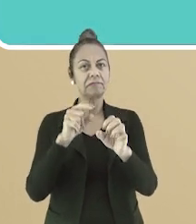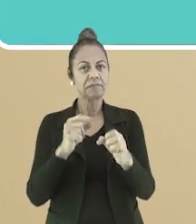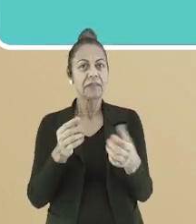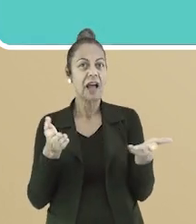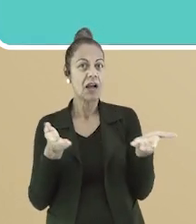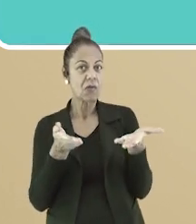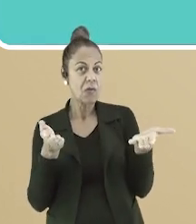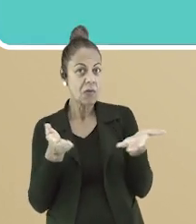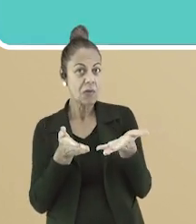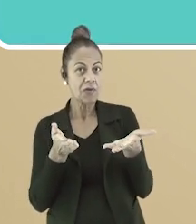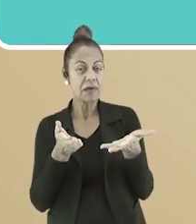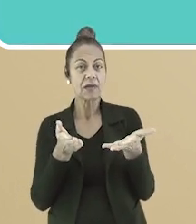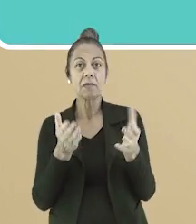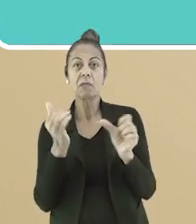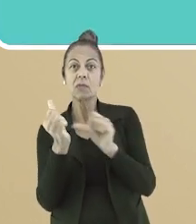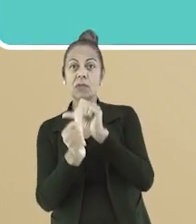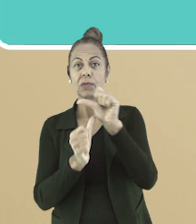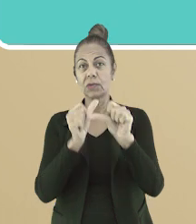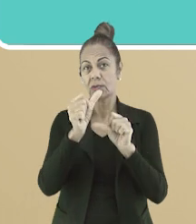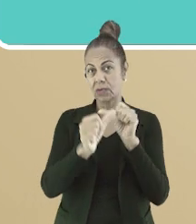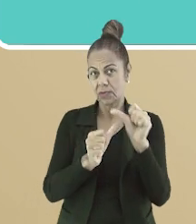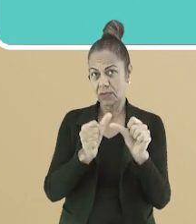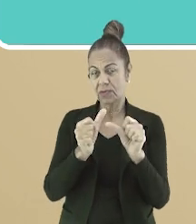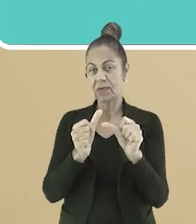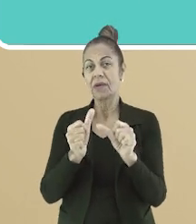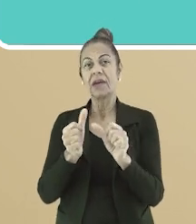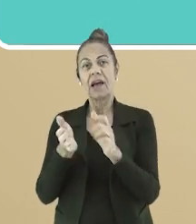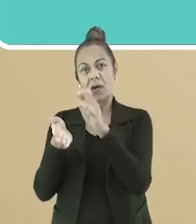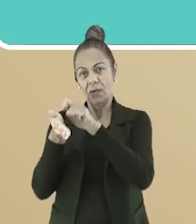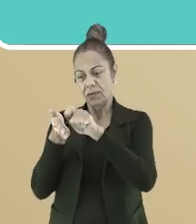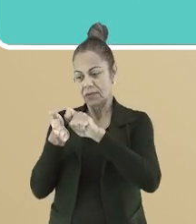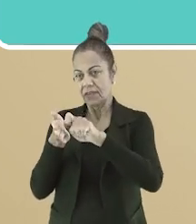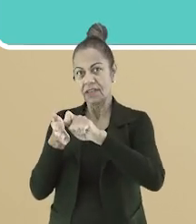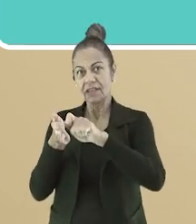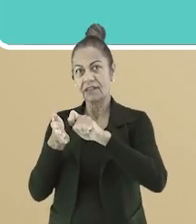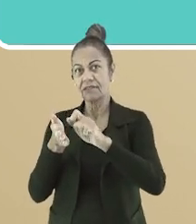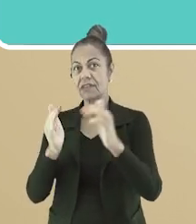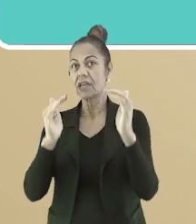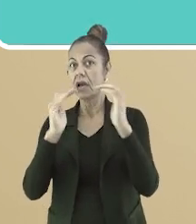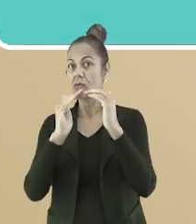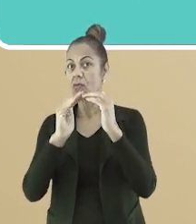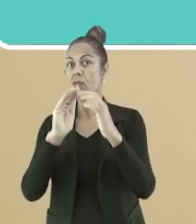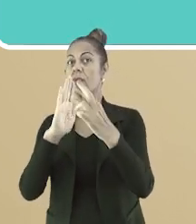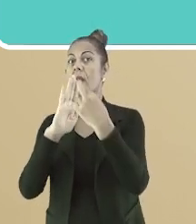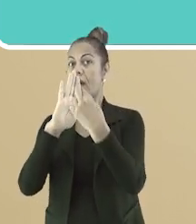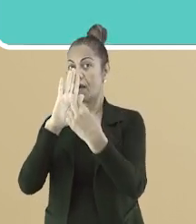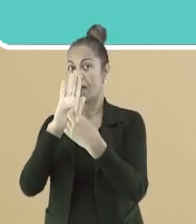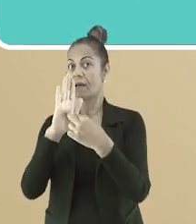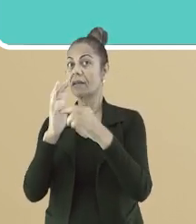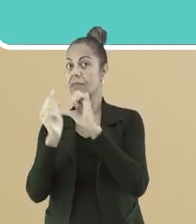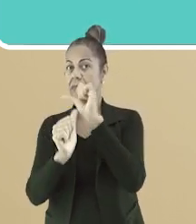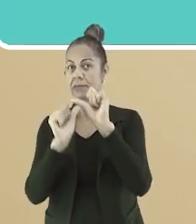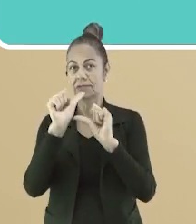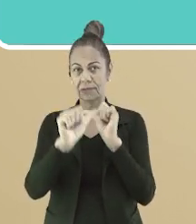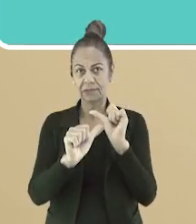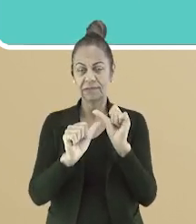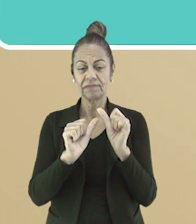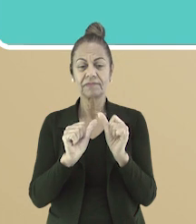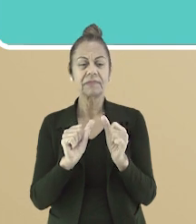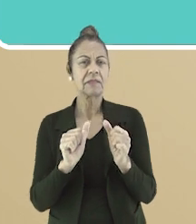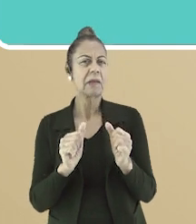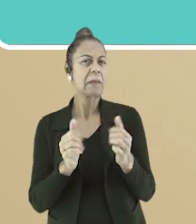devido ao novo acordo ortográfico. E é sobre isso que irei falar hoje. Na aula de hoje vamos,